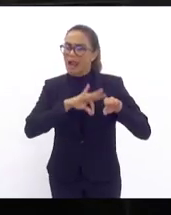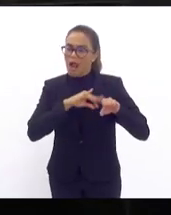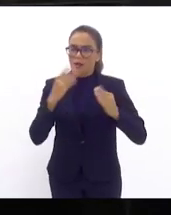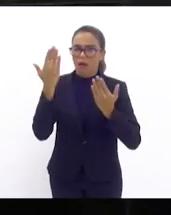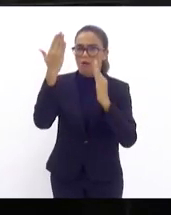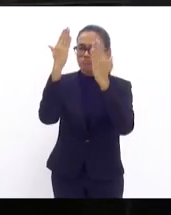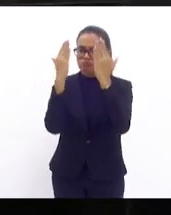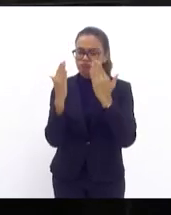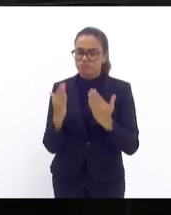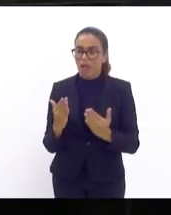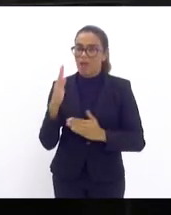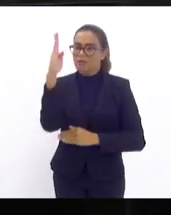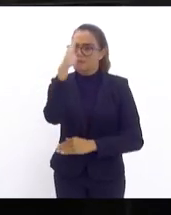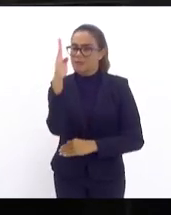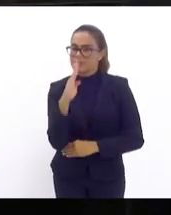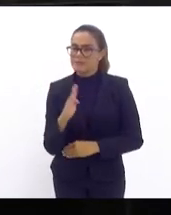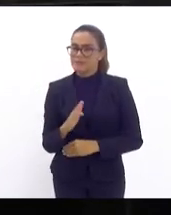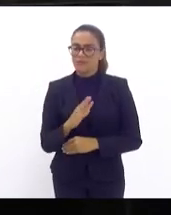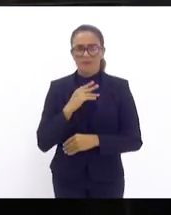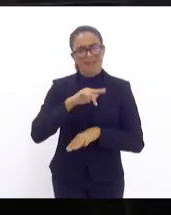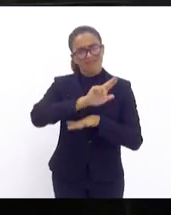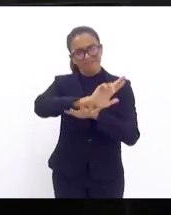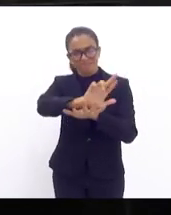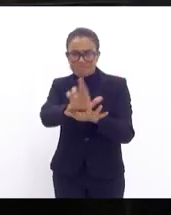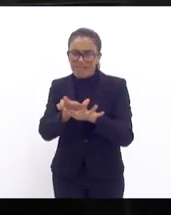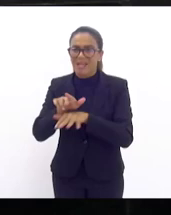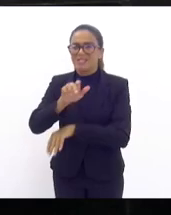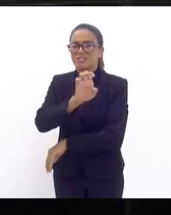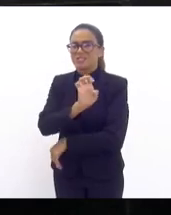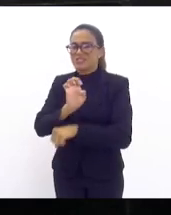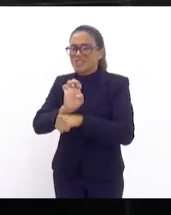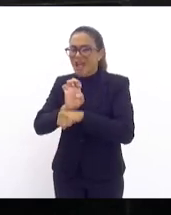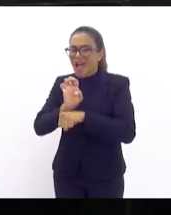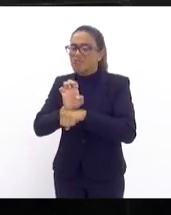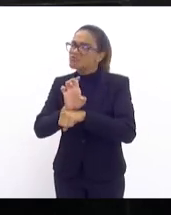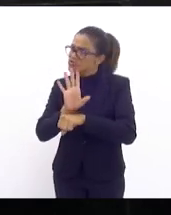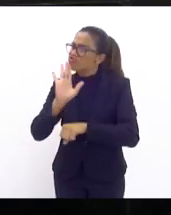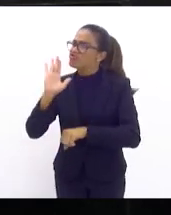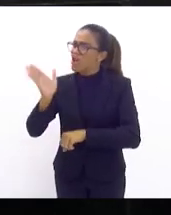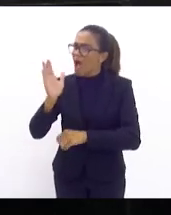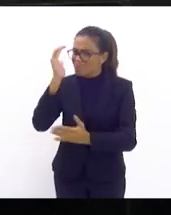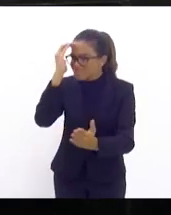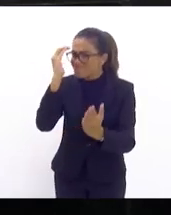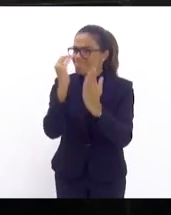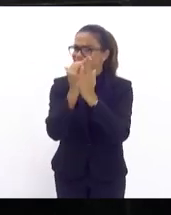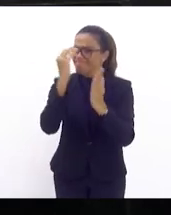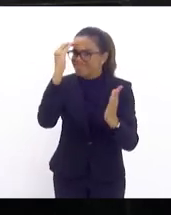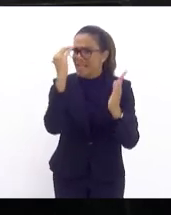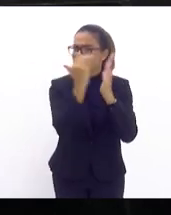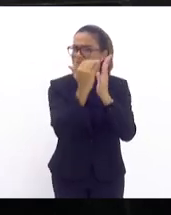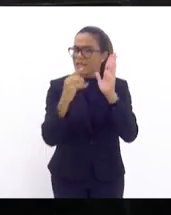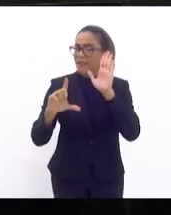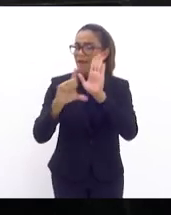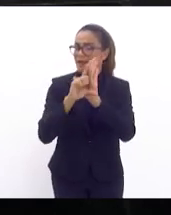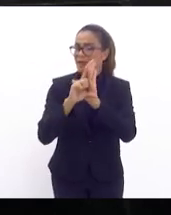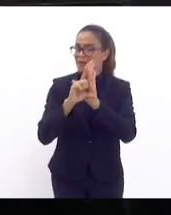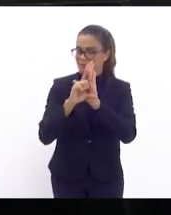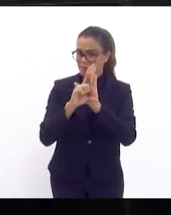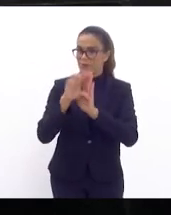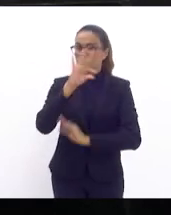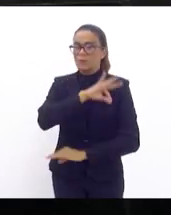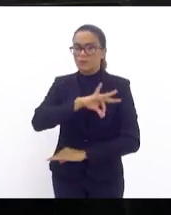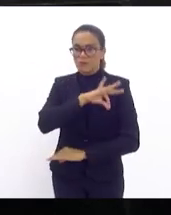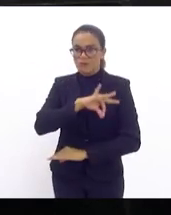a gente vê, deputado Luiz Cláudio, diversos estados implementando o piso nacional do Magistério. Mas a gente também não precisa ir muito